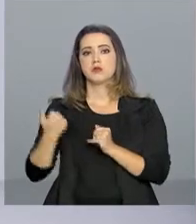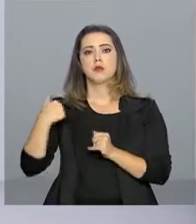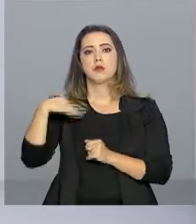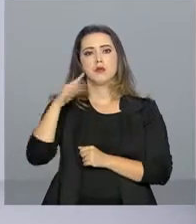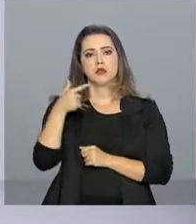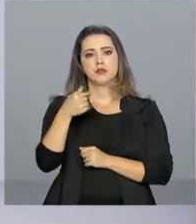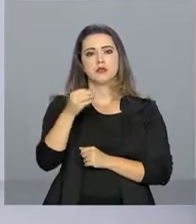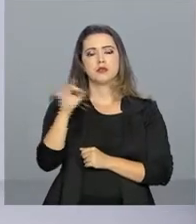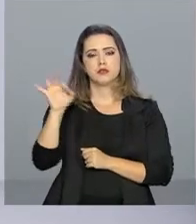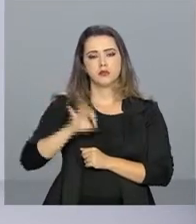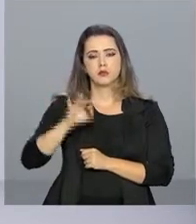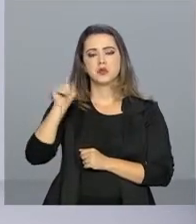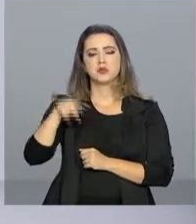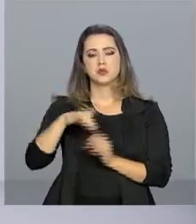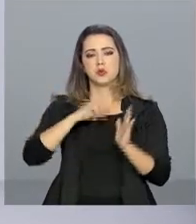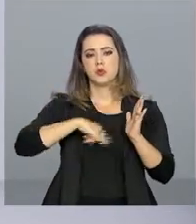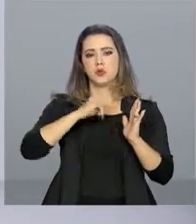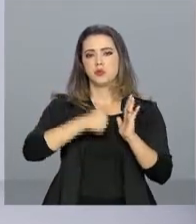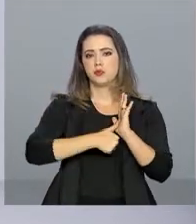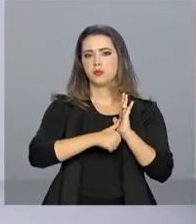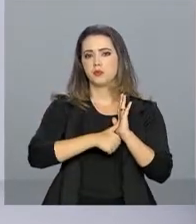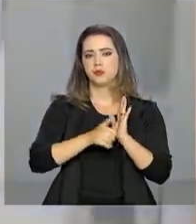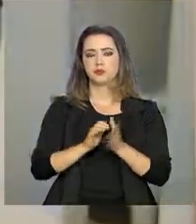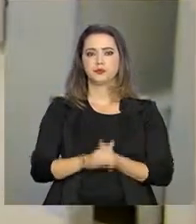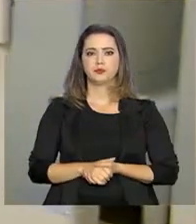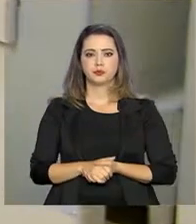% deles são carteiras de identidade.